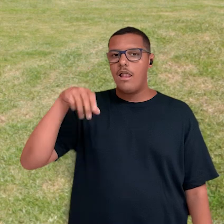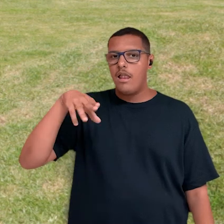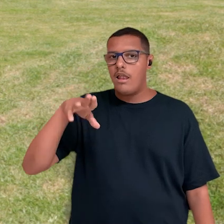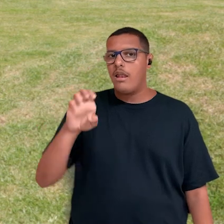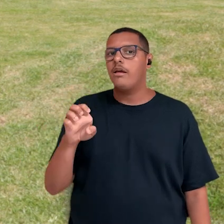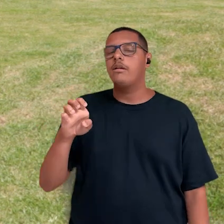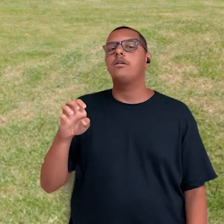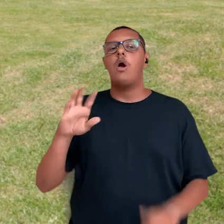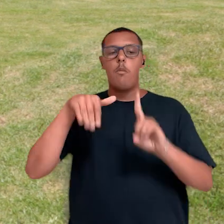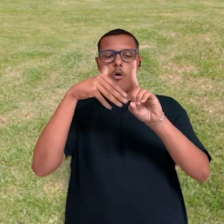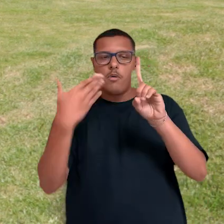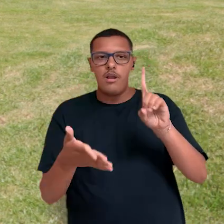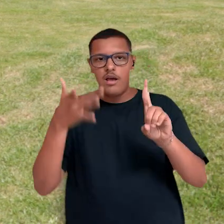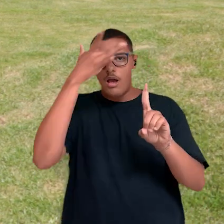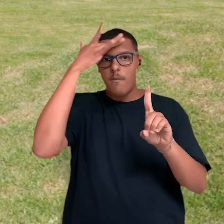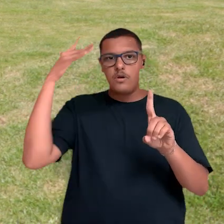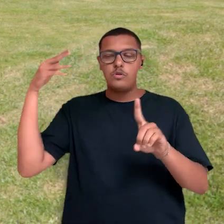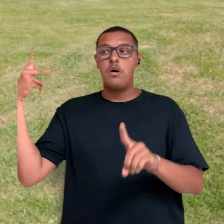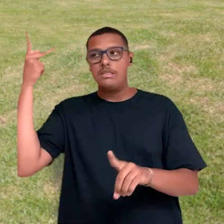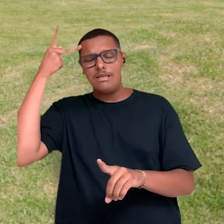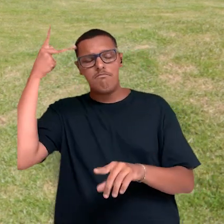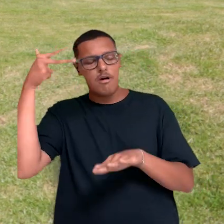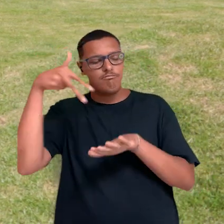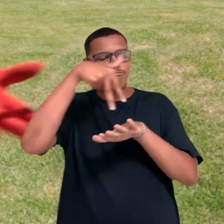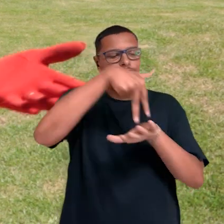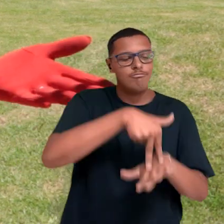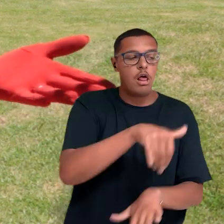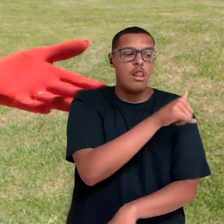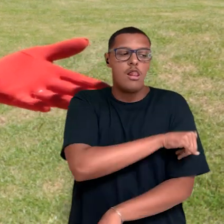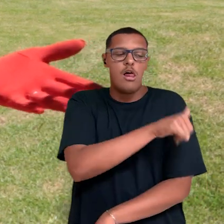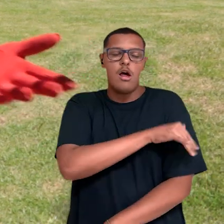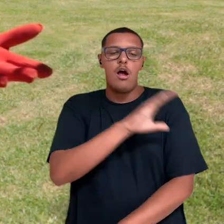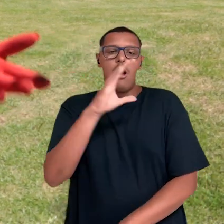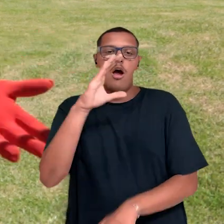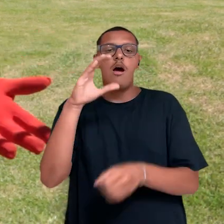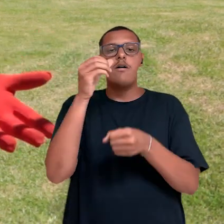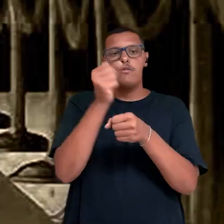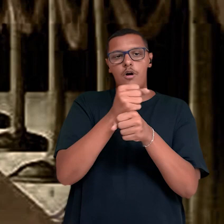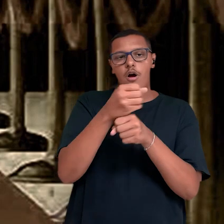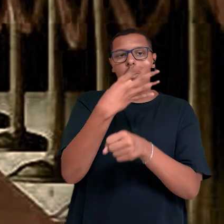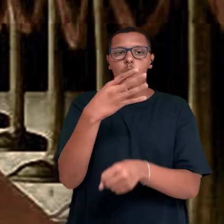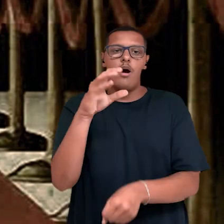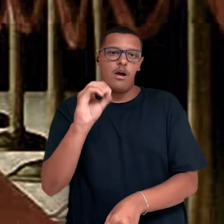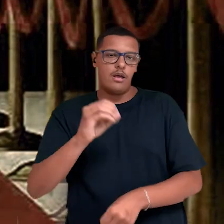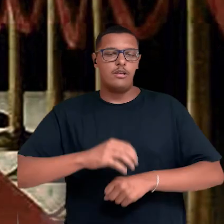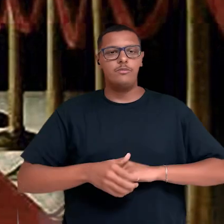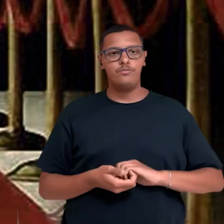essa cantora que veio de São Paulo no início dos anos 40 e veio cantar aqui, em Niterói.